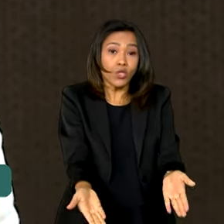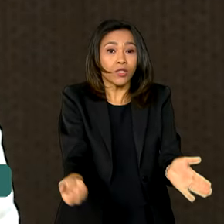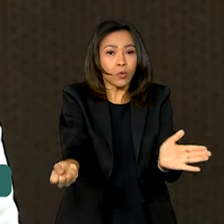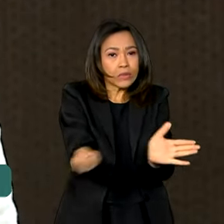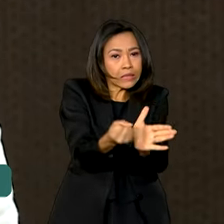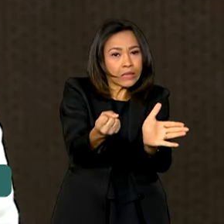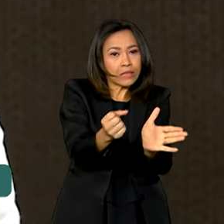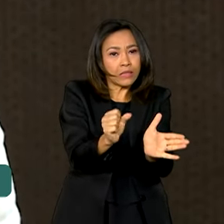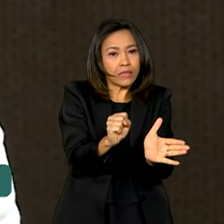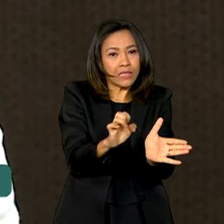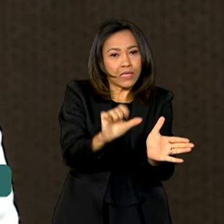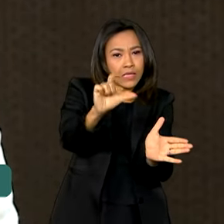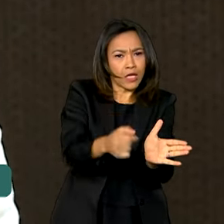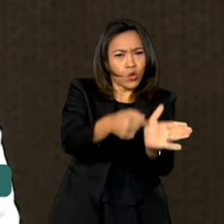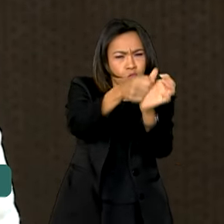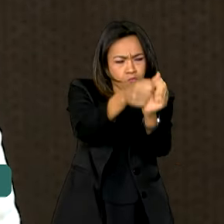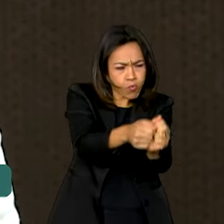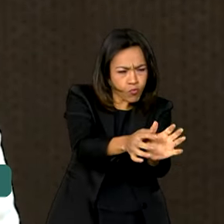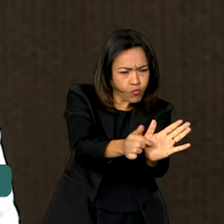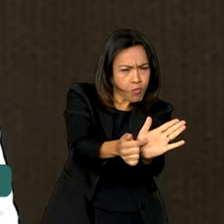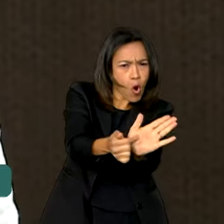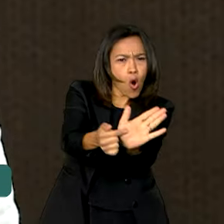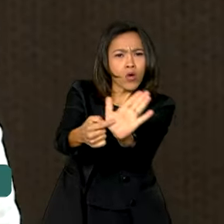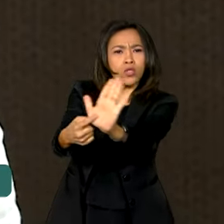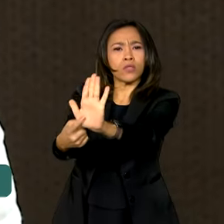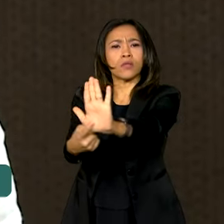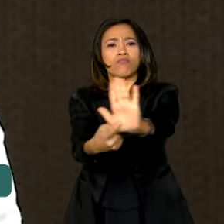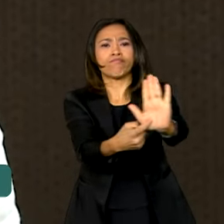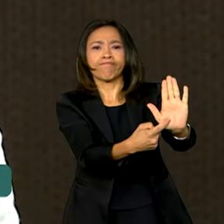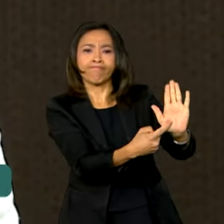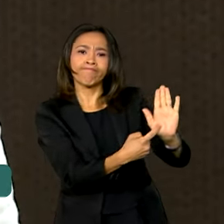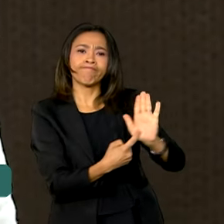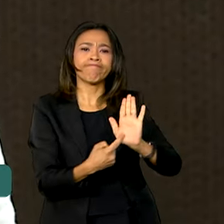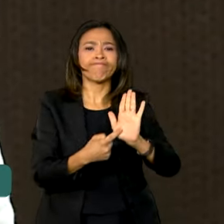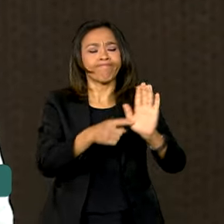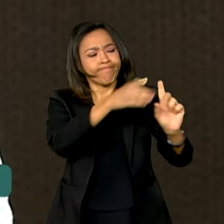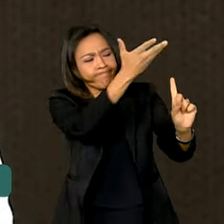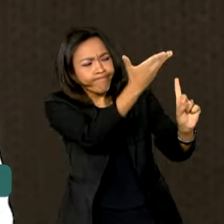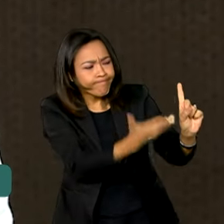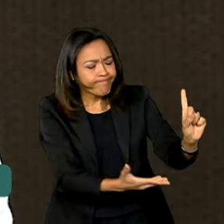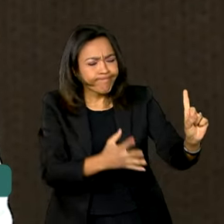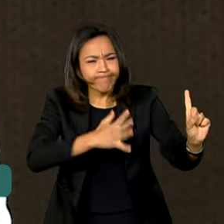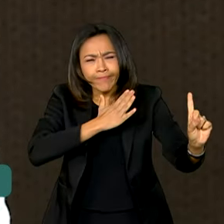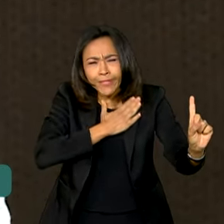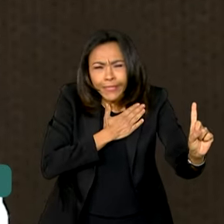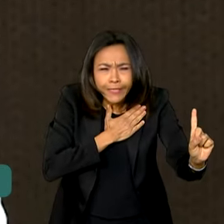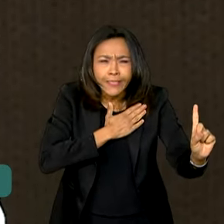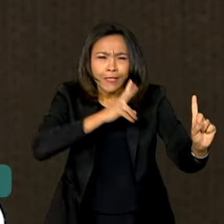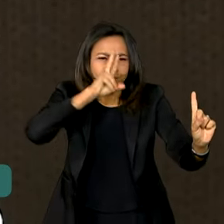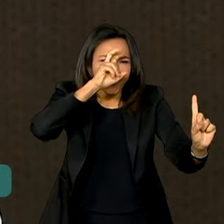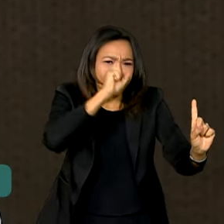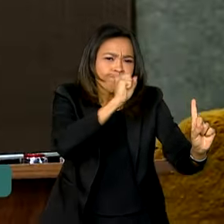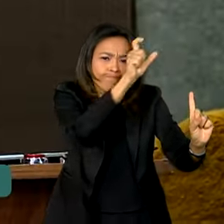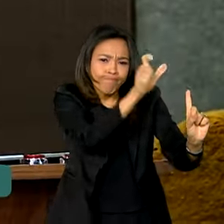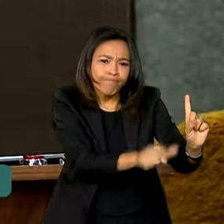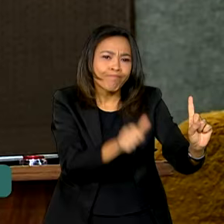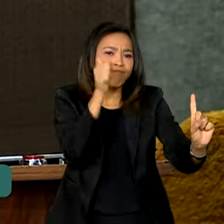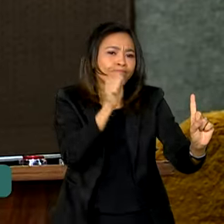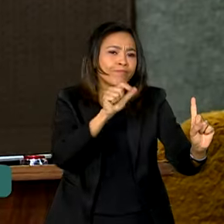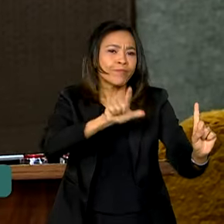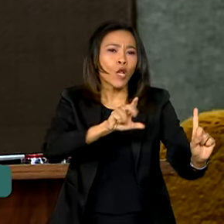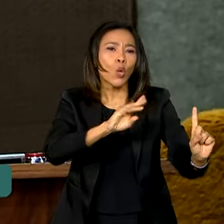ecoar por todo mundo o legado da nossa querida, da nossa potente, Luísa Bairros.